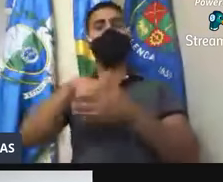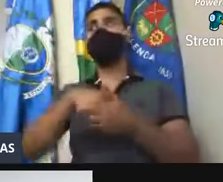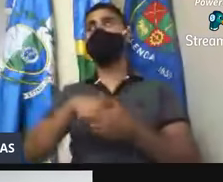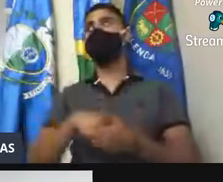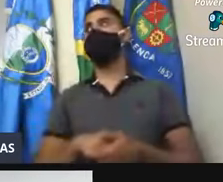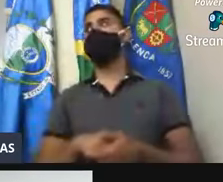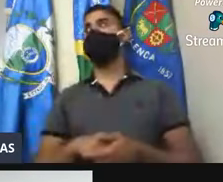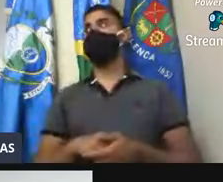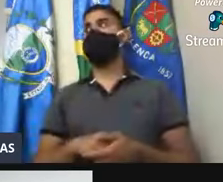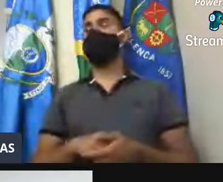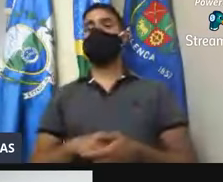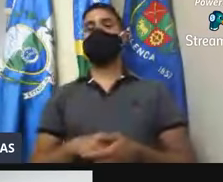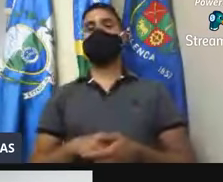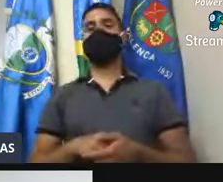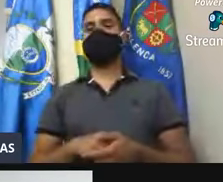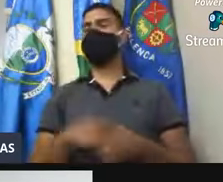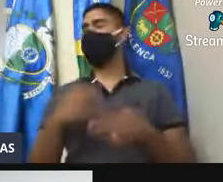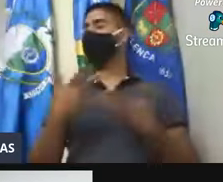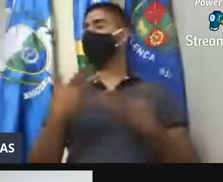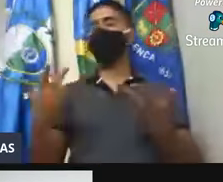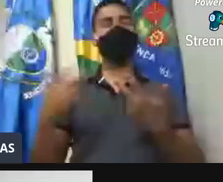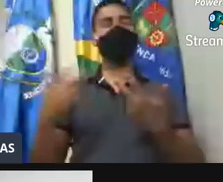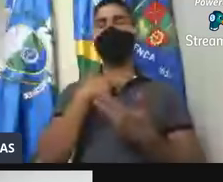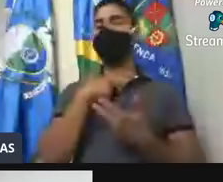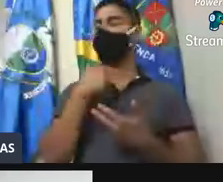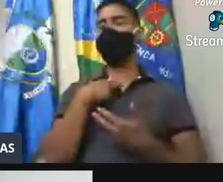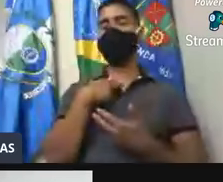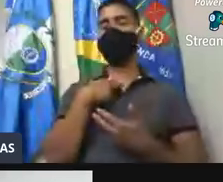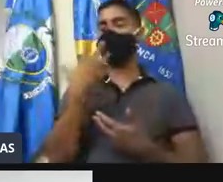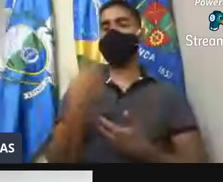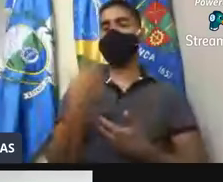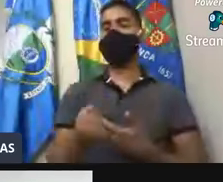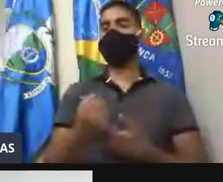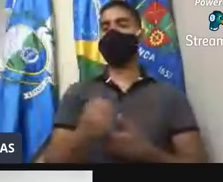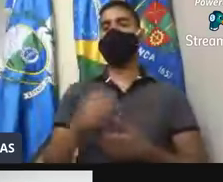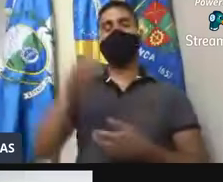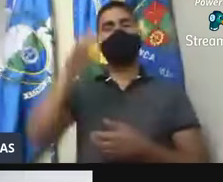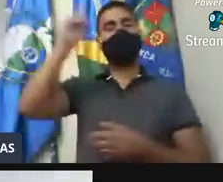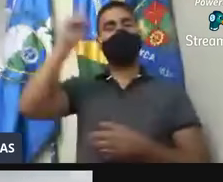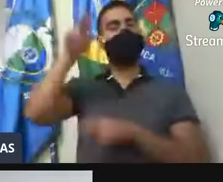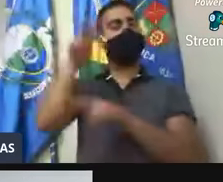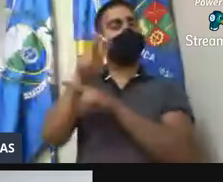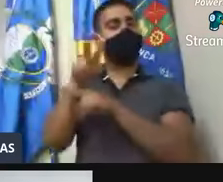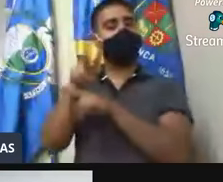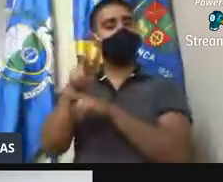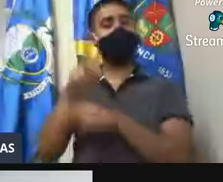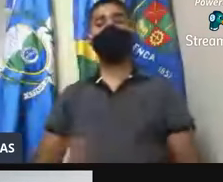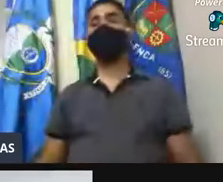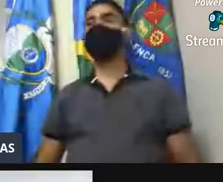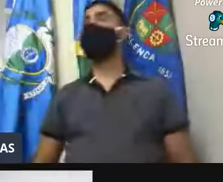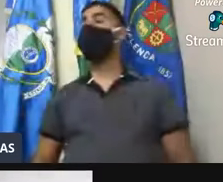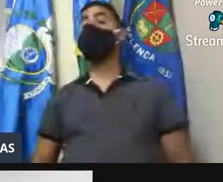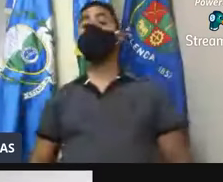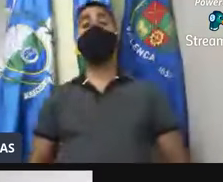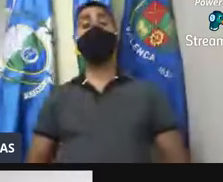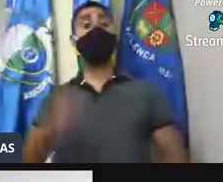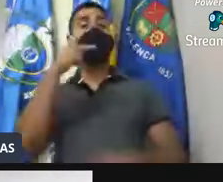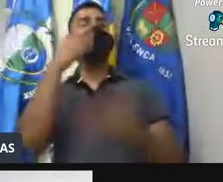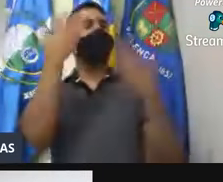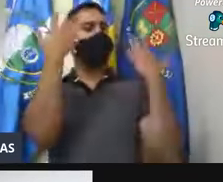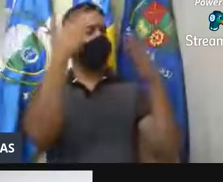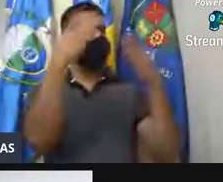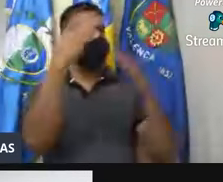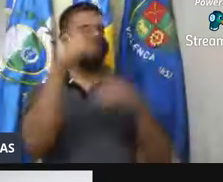Vereador Rafael, só absurdo, né? Que Deus proteja os nossos filhos, né? Deus me livre. Vereador David, parabéns aí pela sua